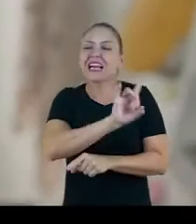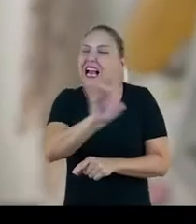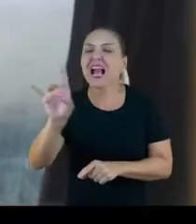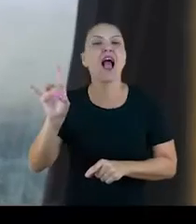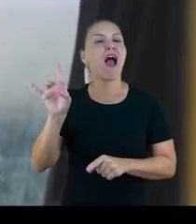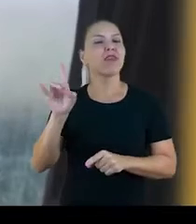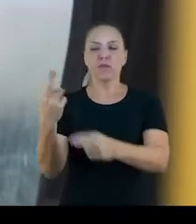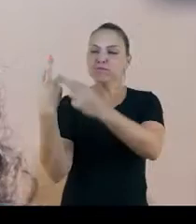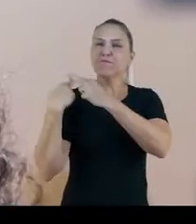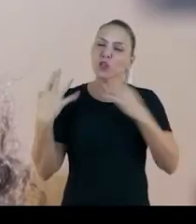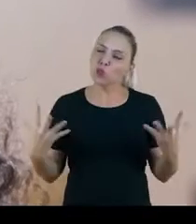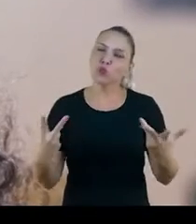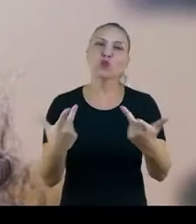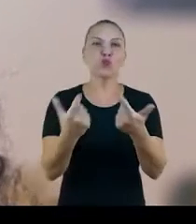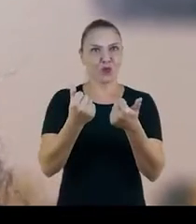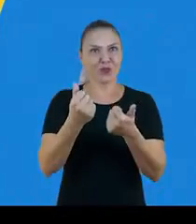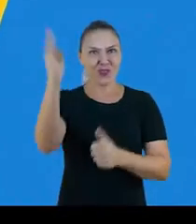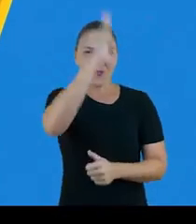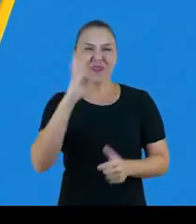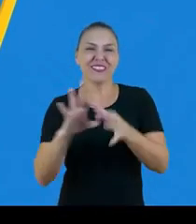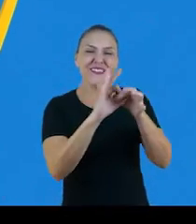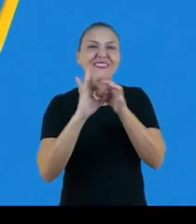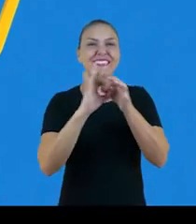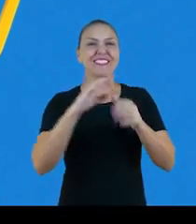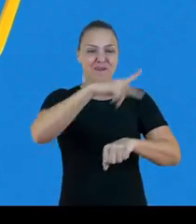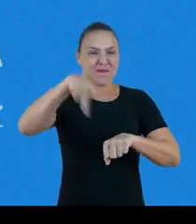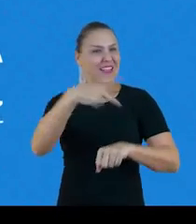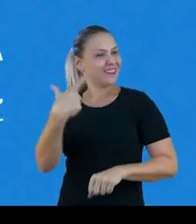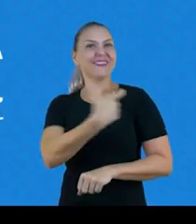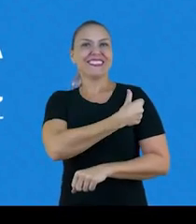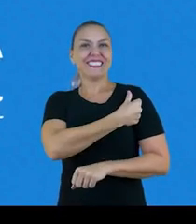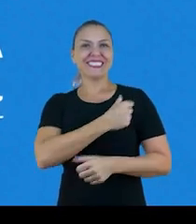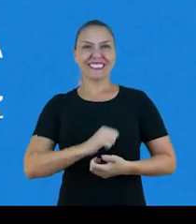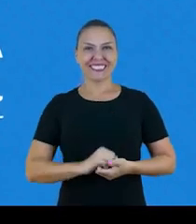cuidado é de cada um. A responsabilidade é de todos. Brasil unido por uma pátria vacinada.